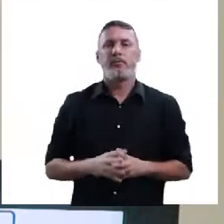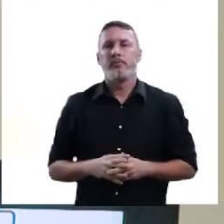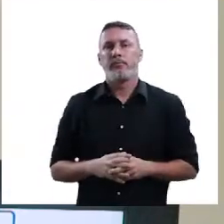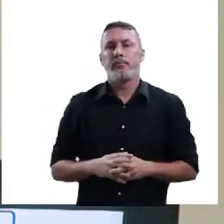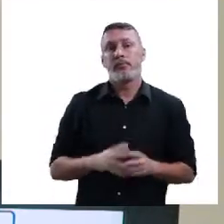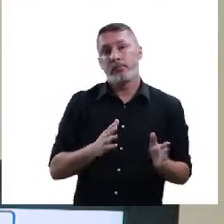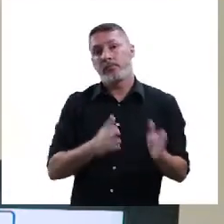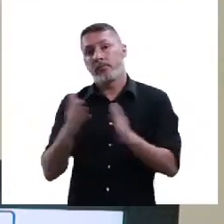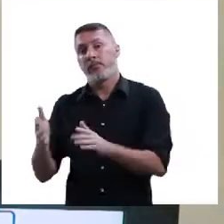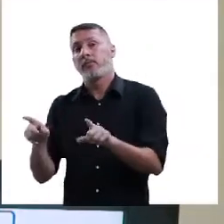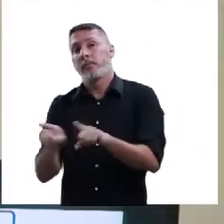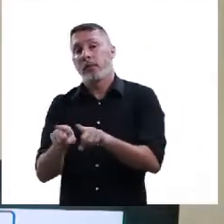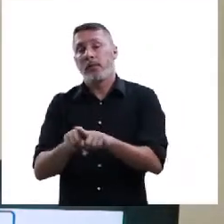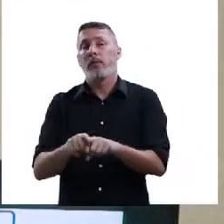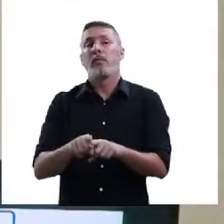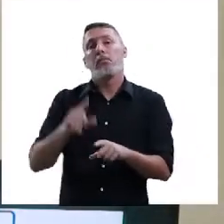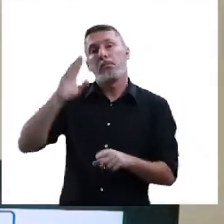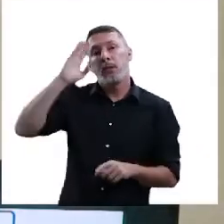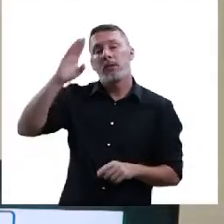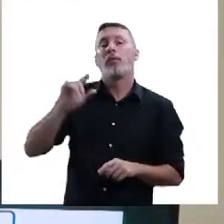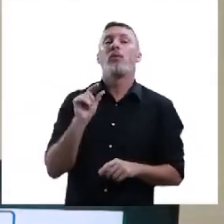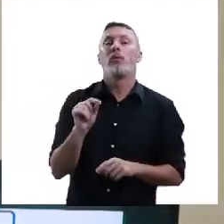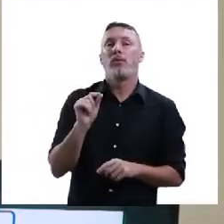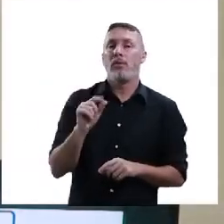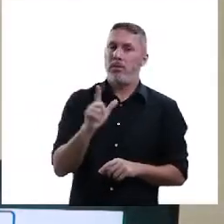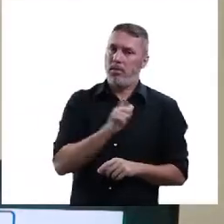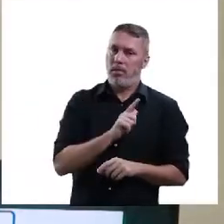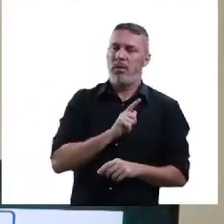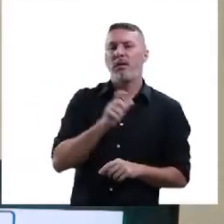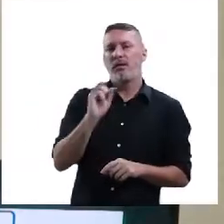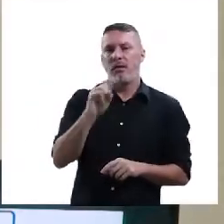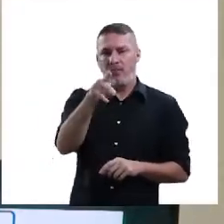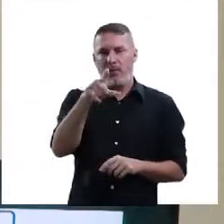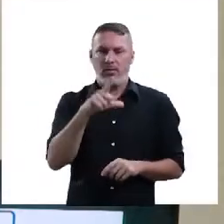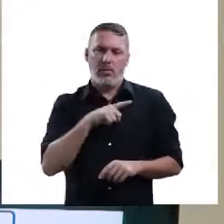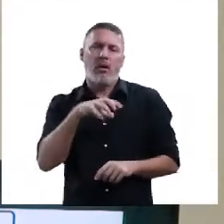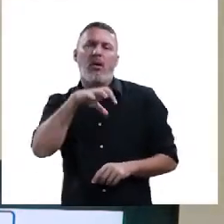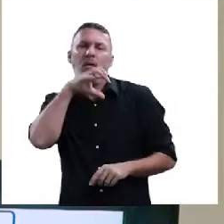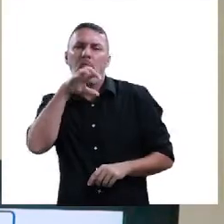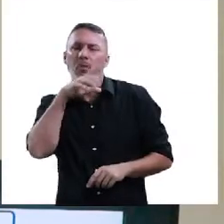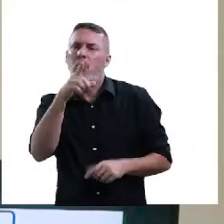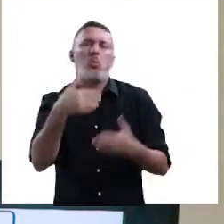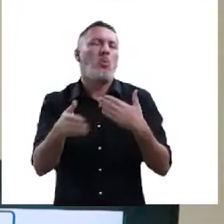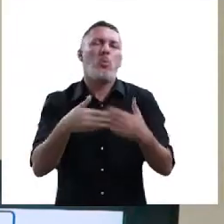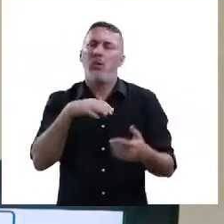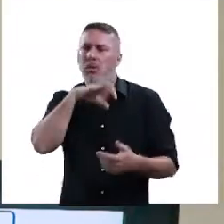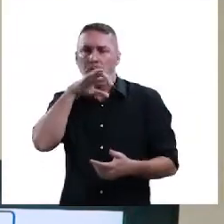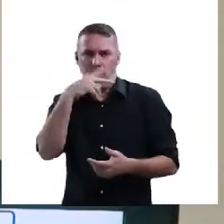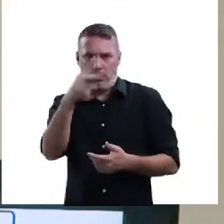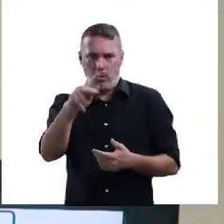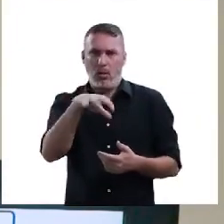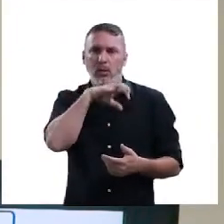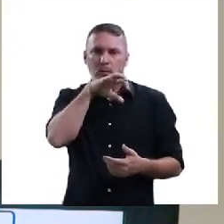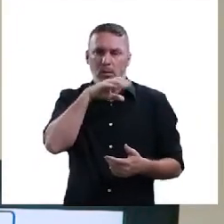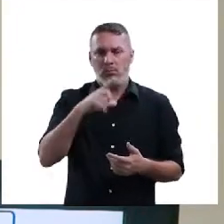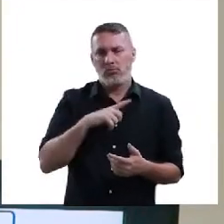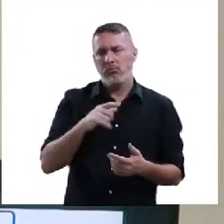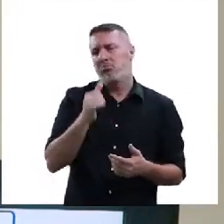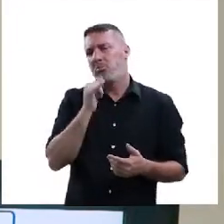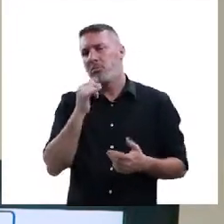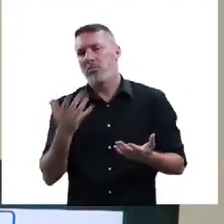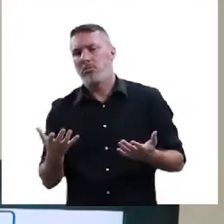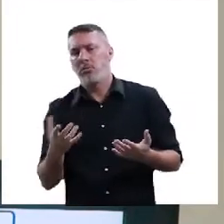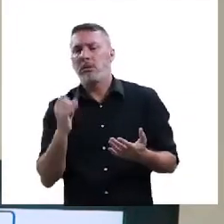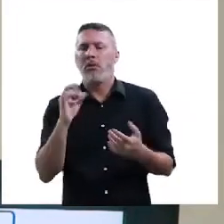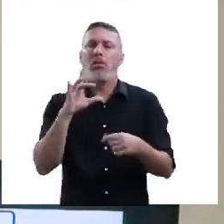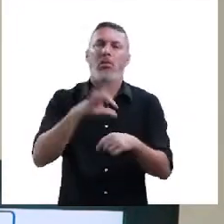Ok? Outro aspecto que deve ser levado em consideração é o seguinte, se você tem um animal, qualquer animal, o